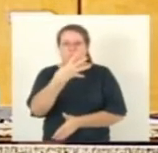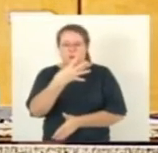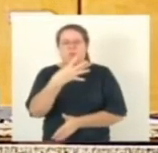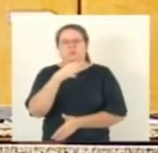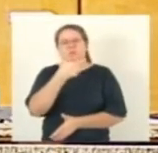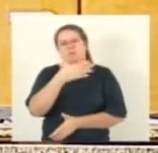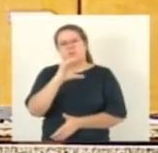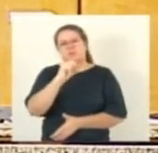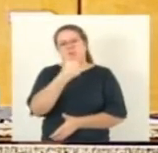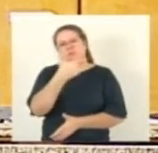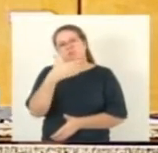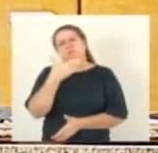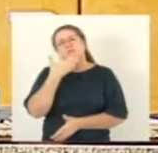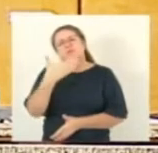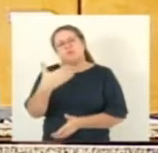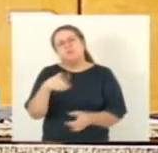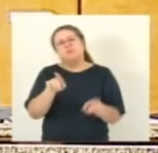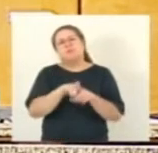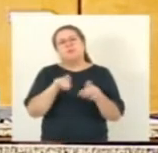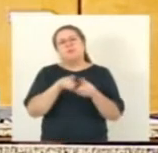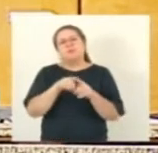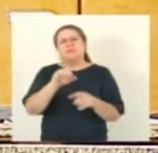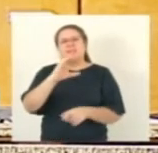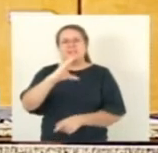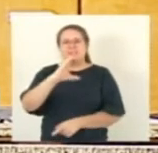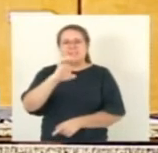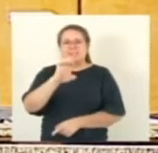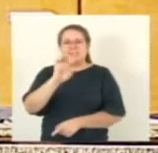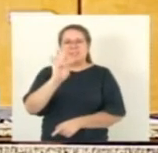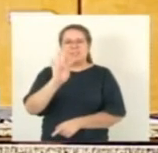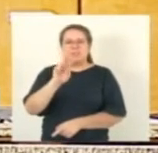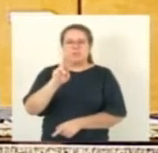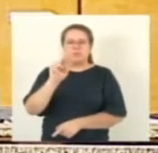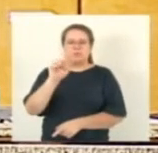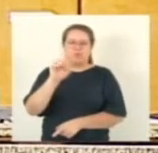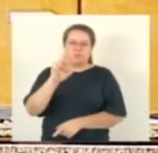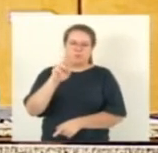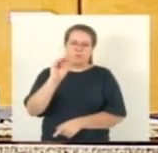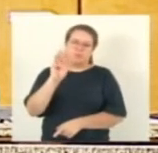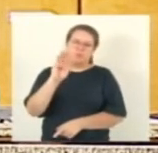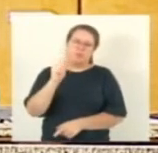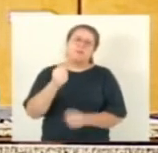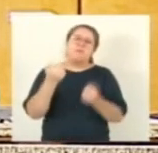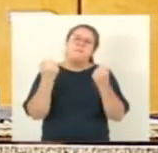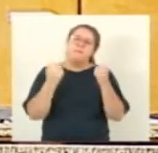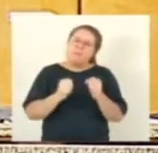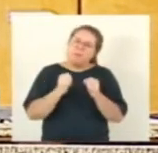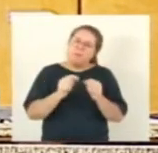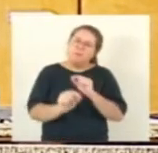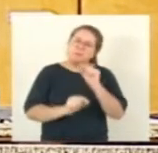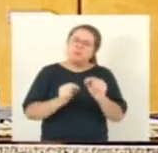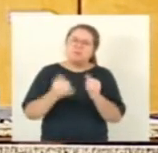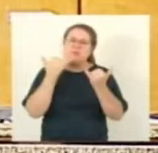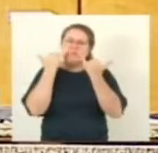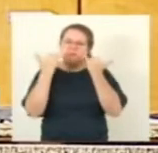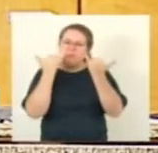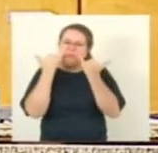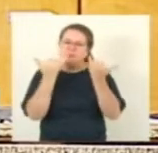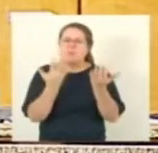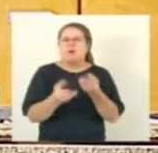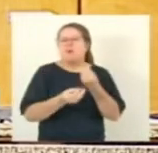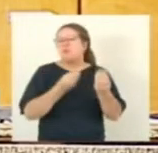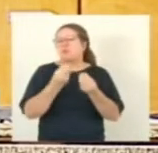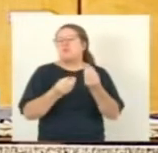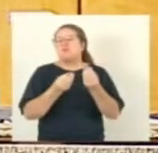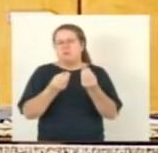E solicitou diligências a CETURB para que a mesma possa informar o impacto disso no subsídio